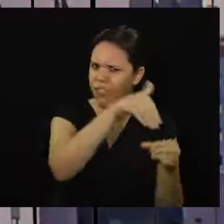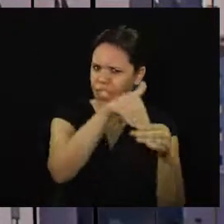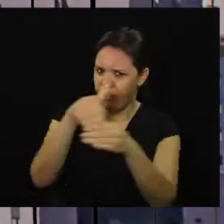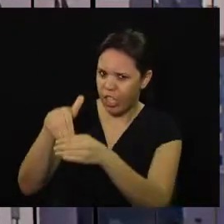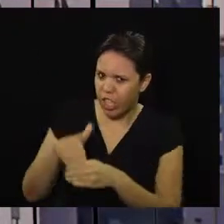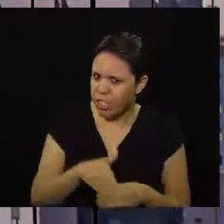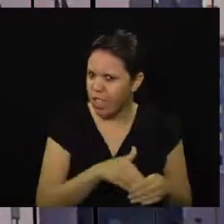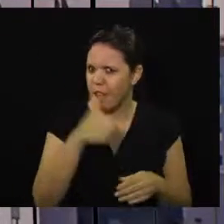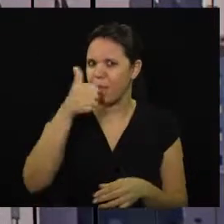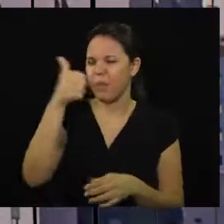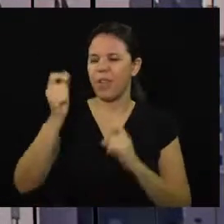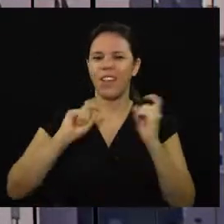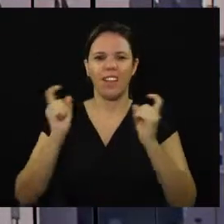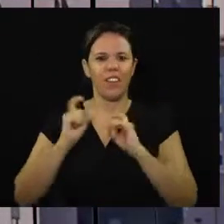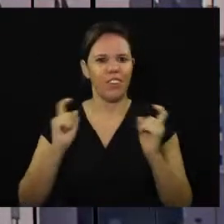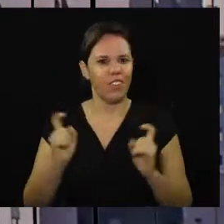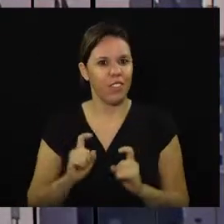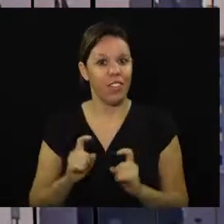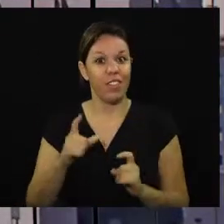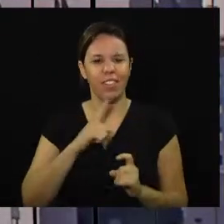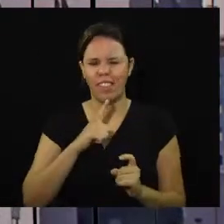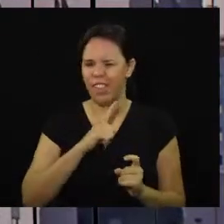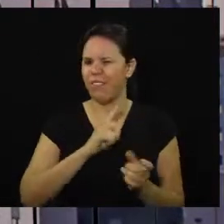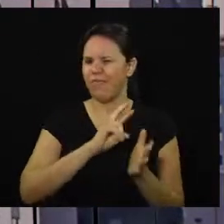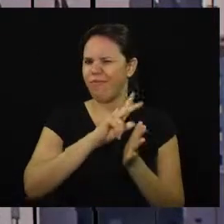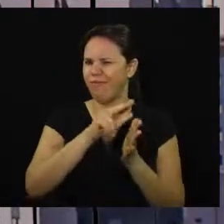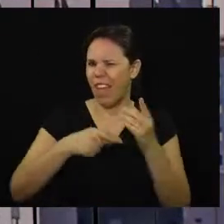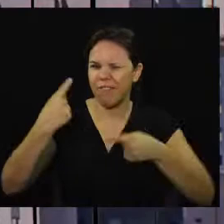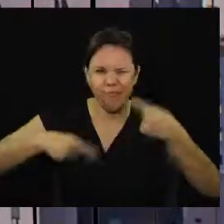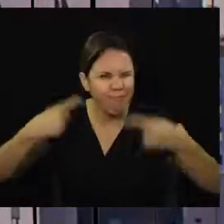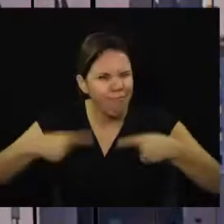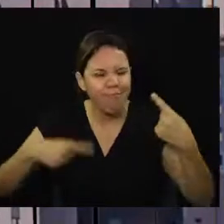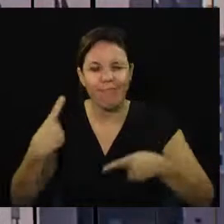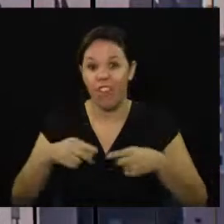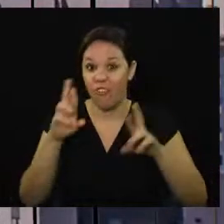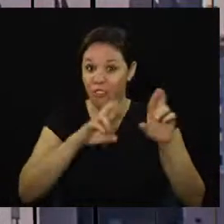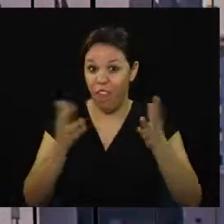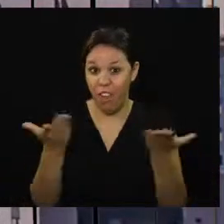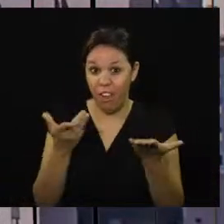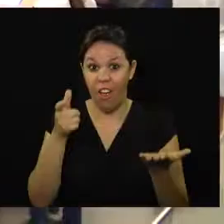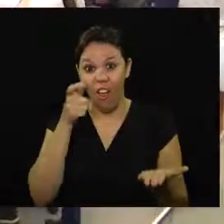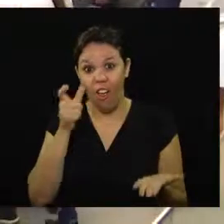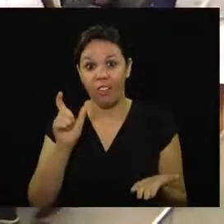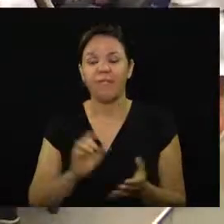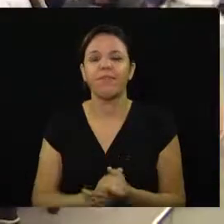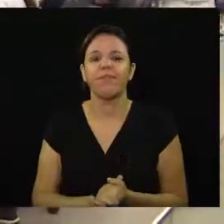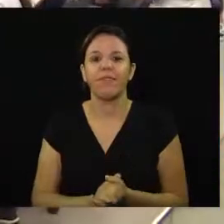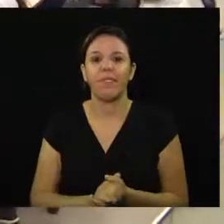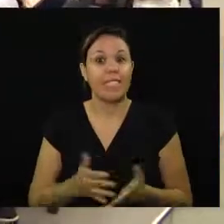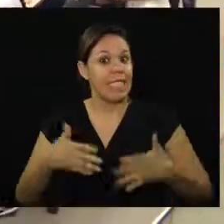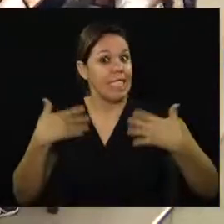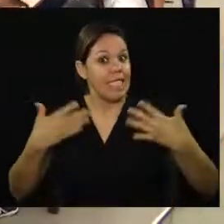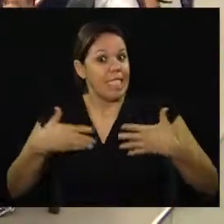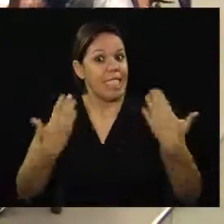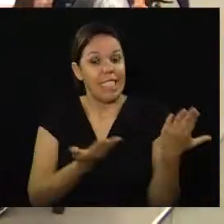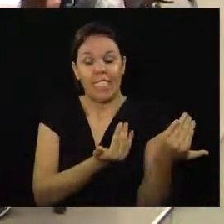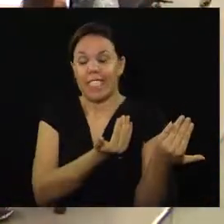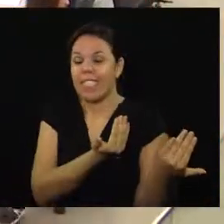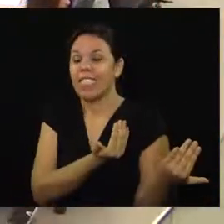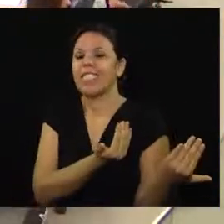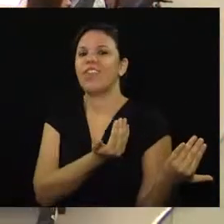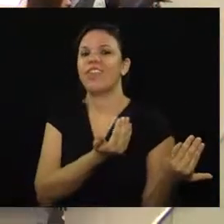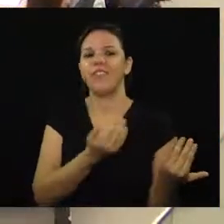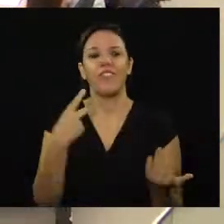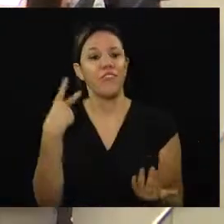Por ser a primeira reunião, teve bastante discussão, viu? Confira como foi. Animados, os jovens vereadores